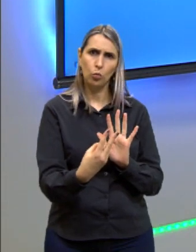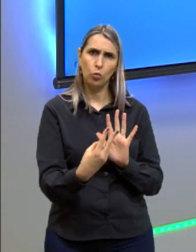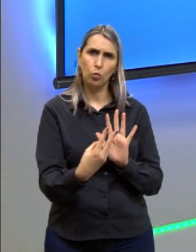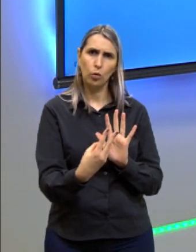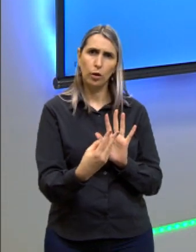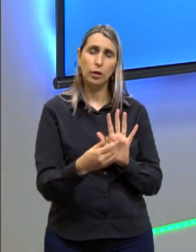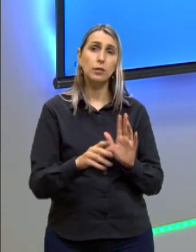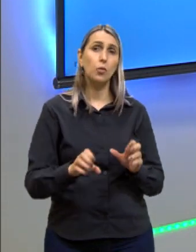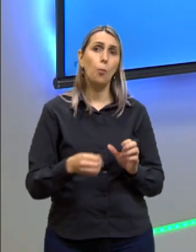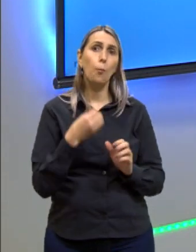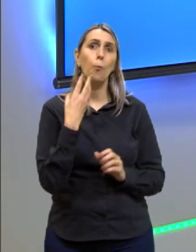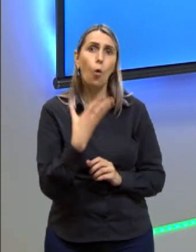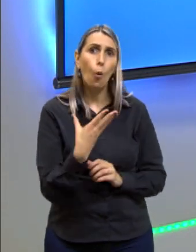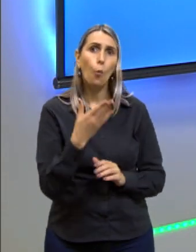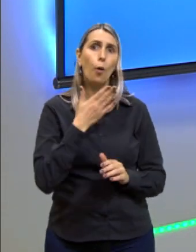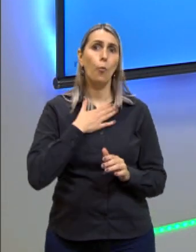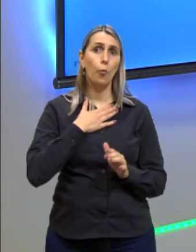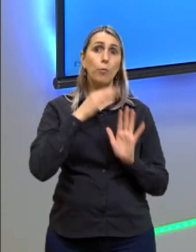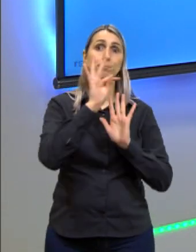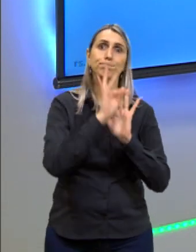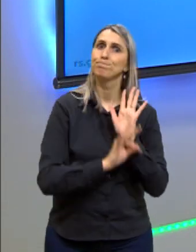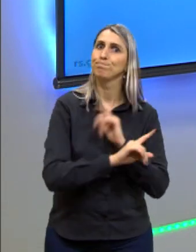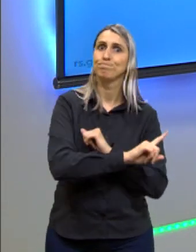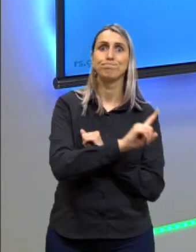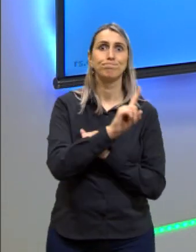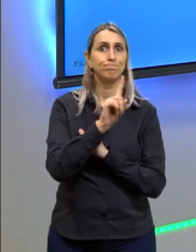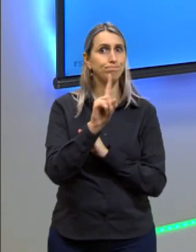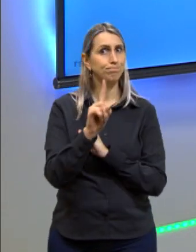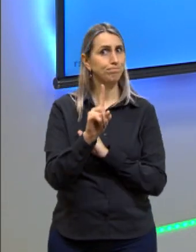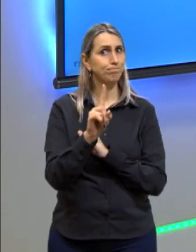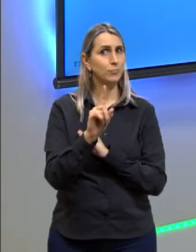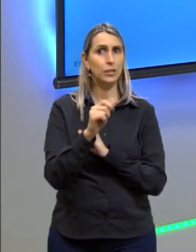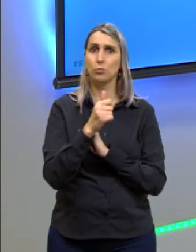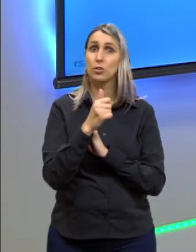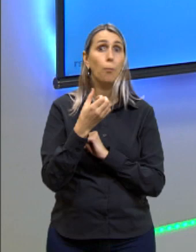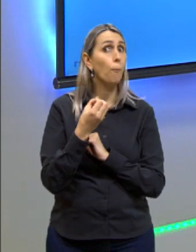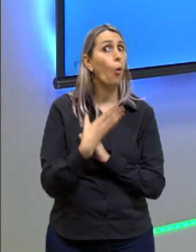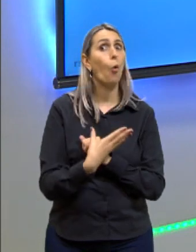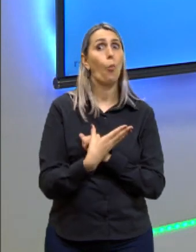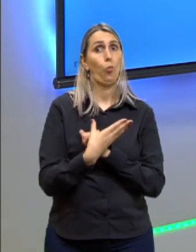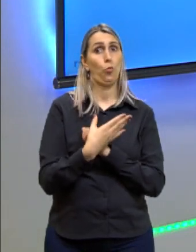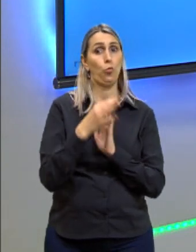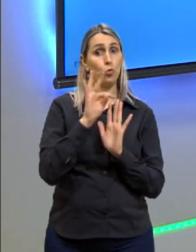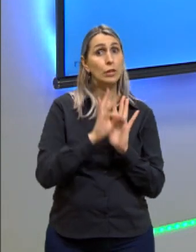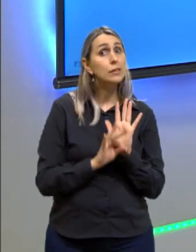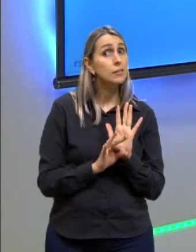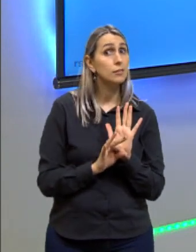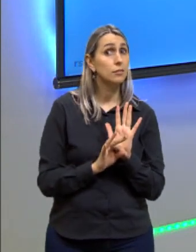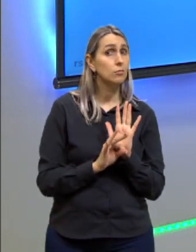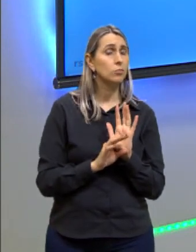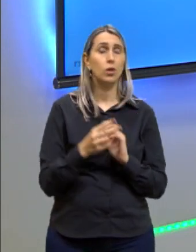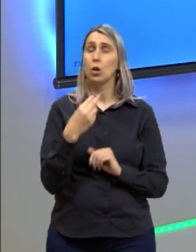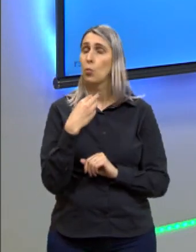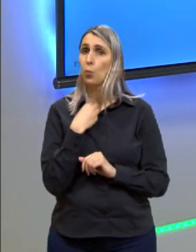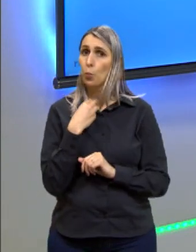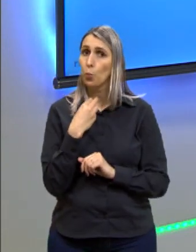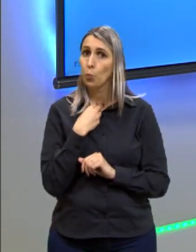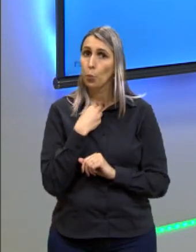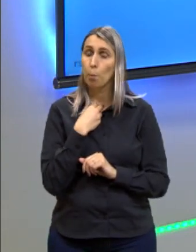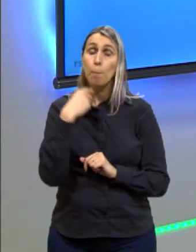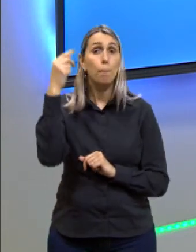favoráveis ao meu texto e não desfavoráveis. Ou seja, eu não posso